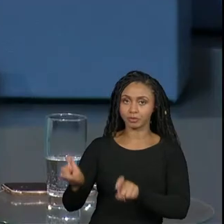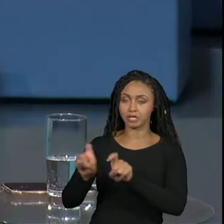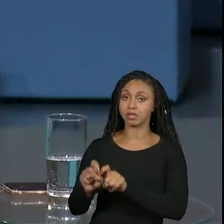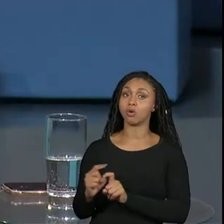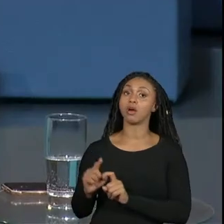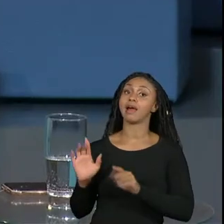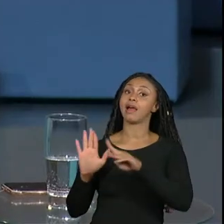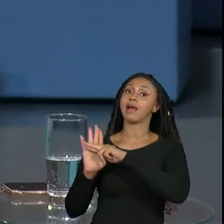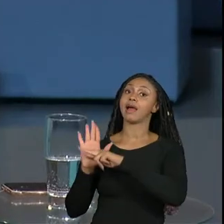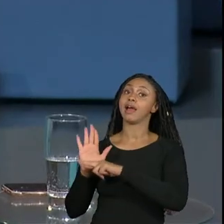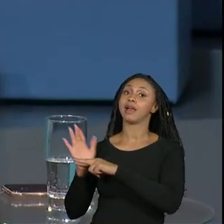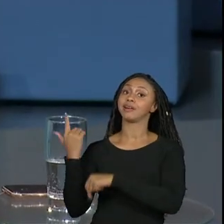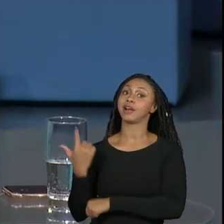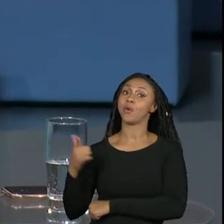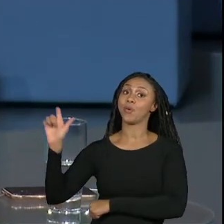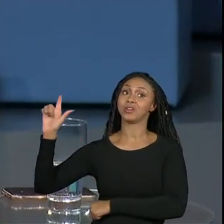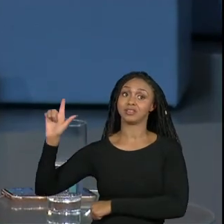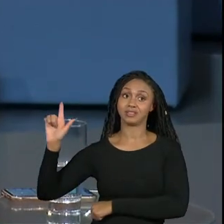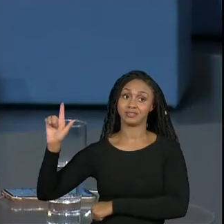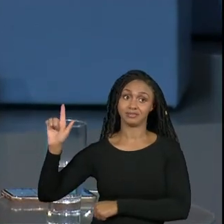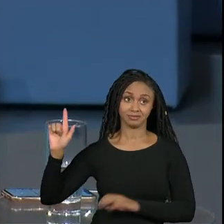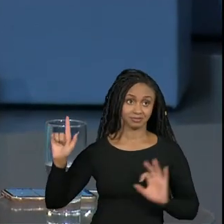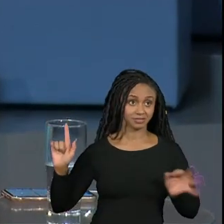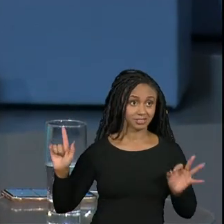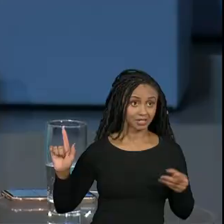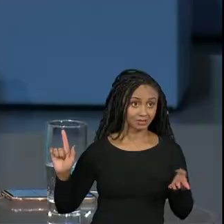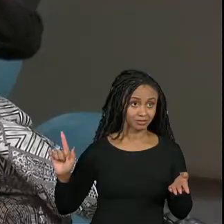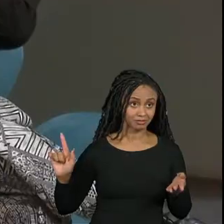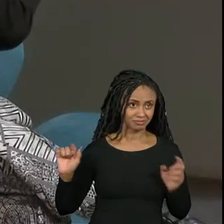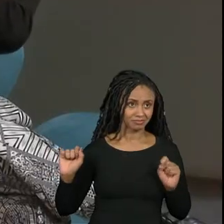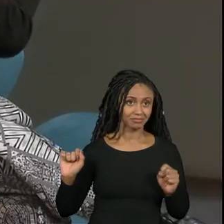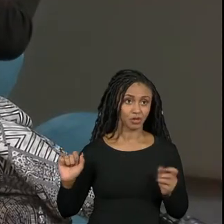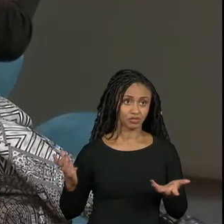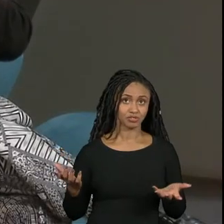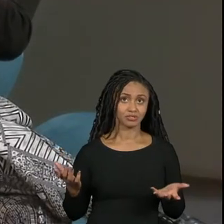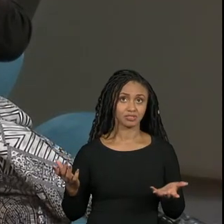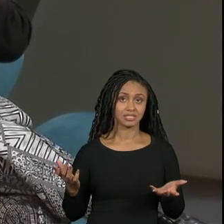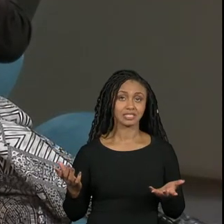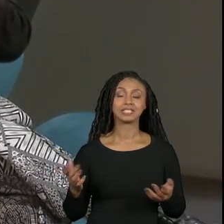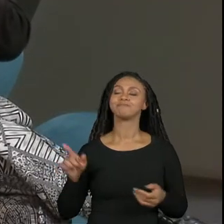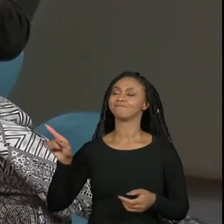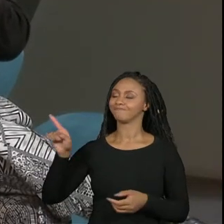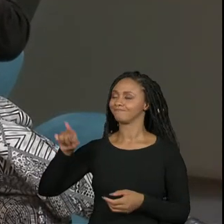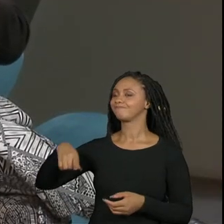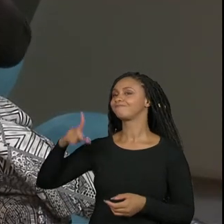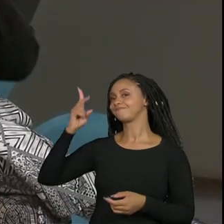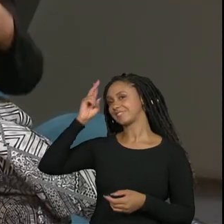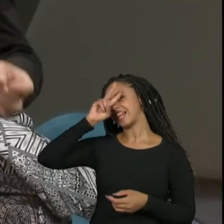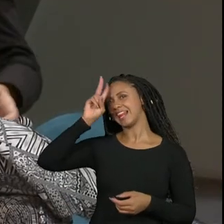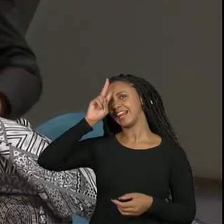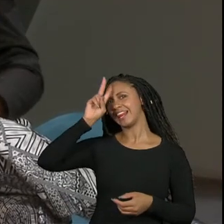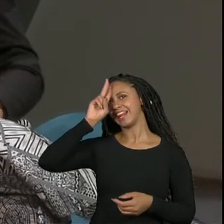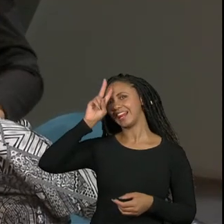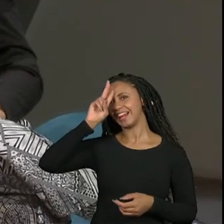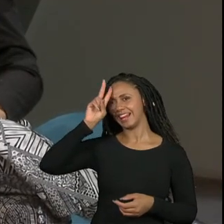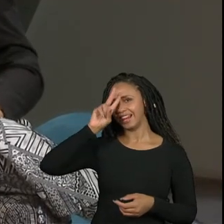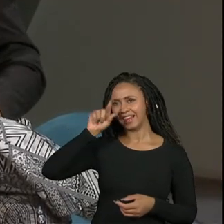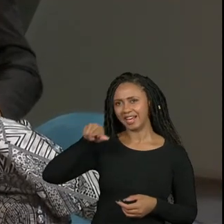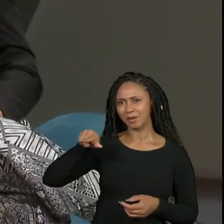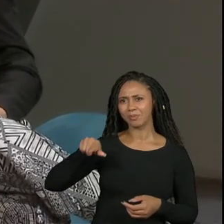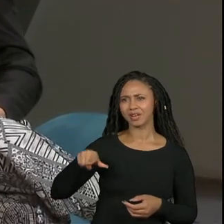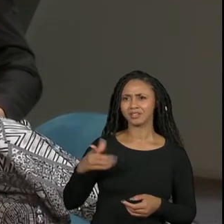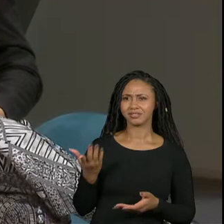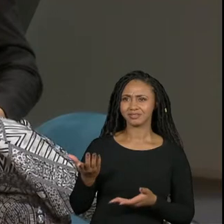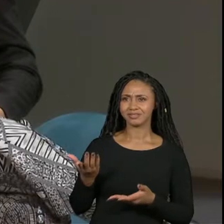que não necessariamente é essa você consegue lembrar assim sem consultar o documento Roberto